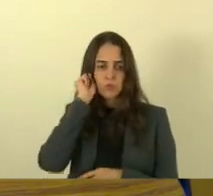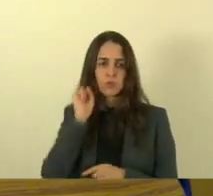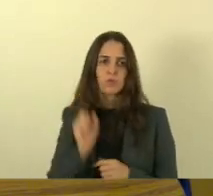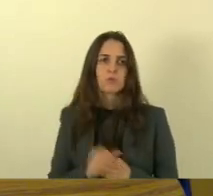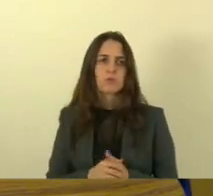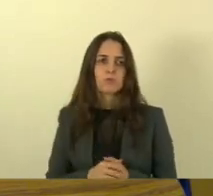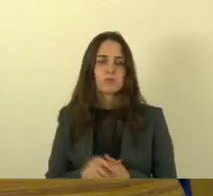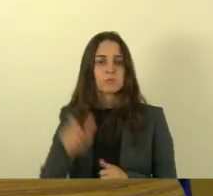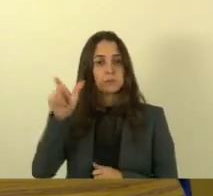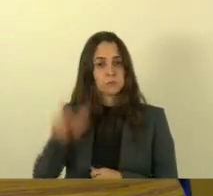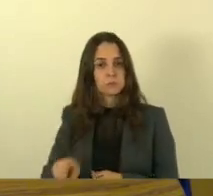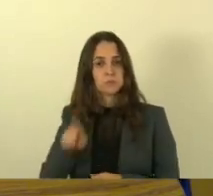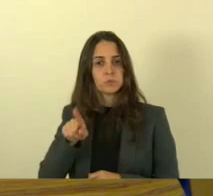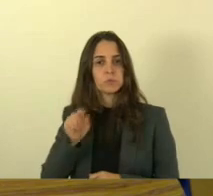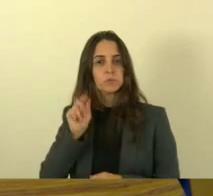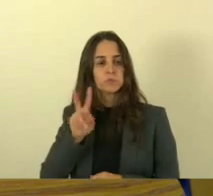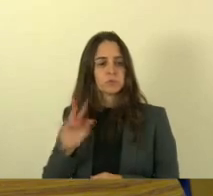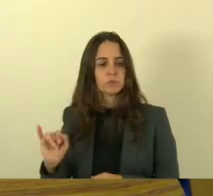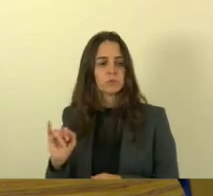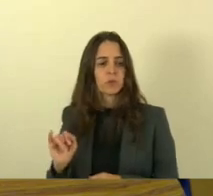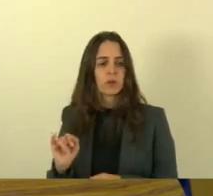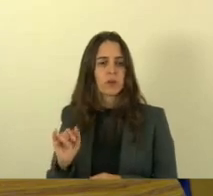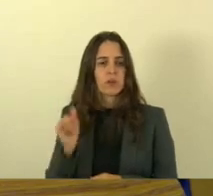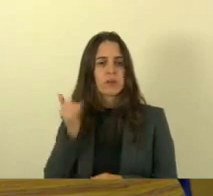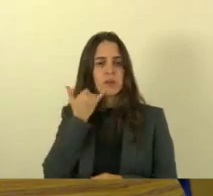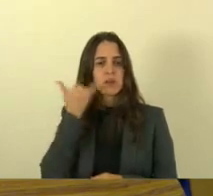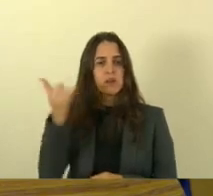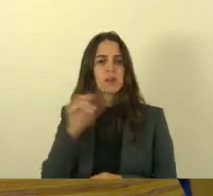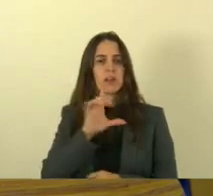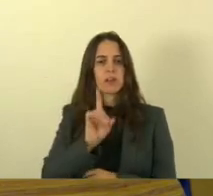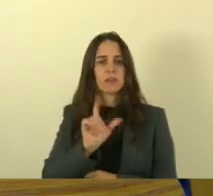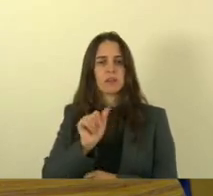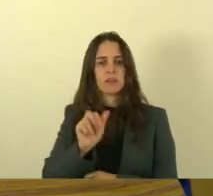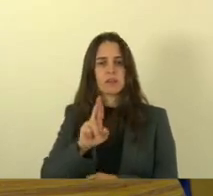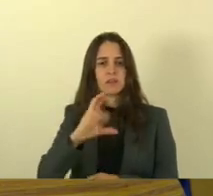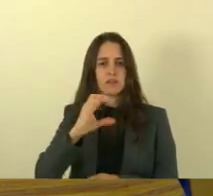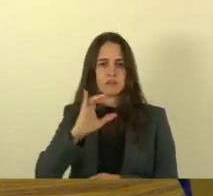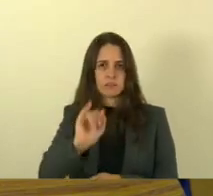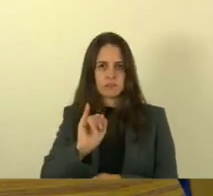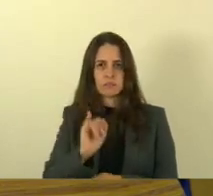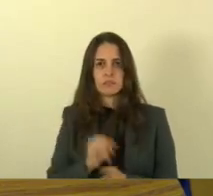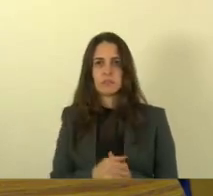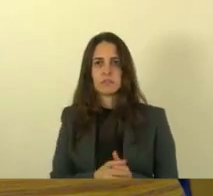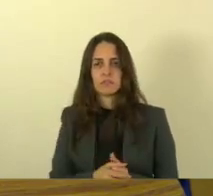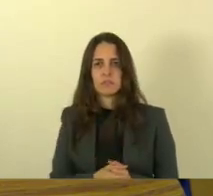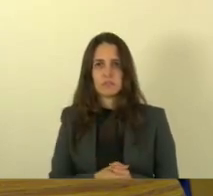que ele ia entrar em contato com o Darcy né Darcy